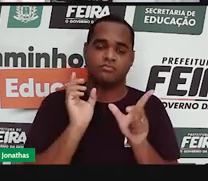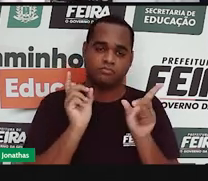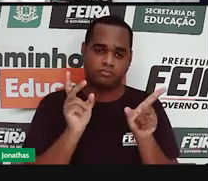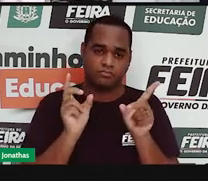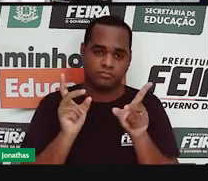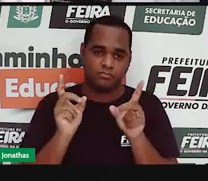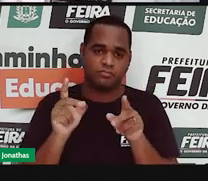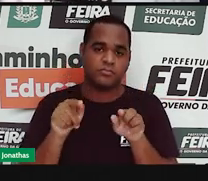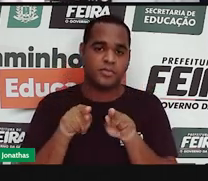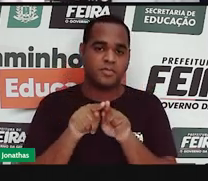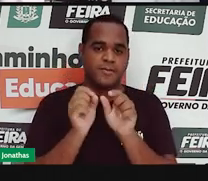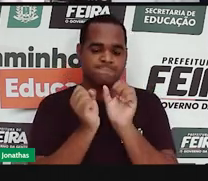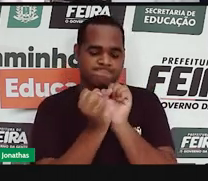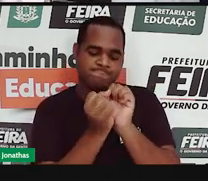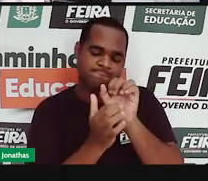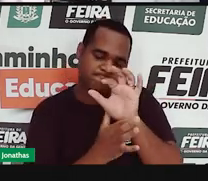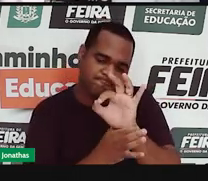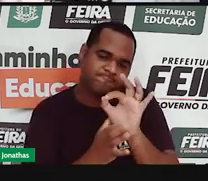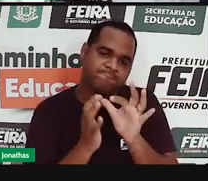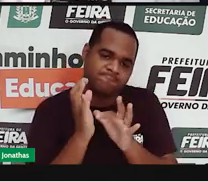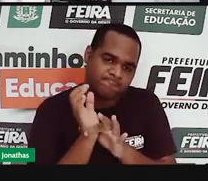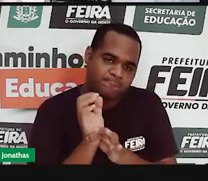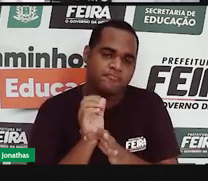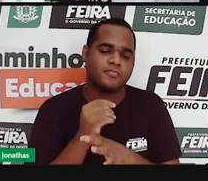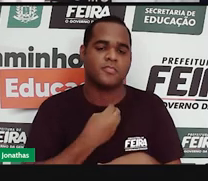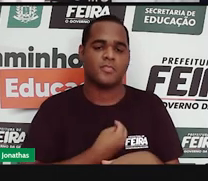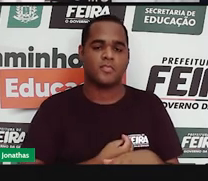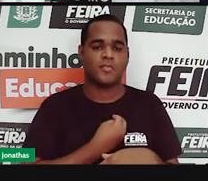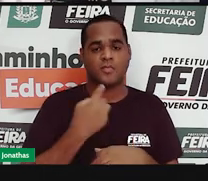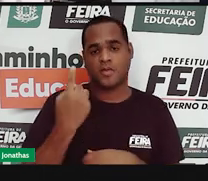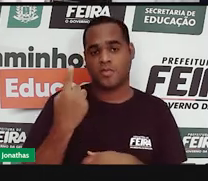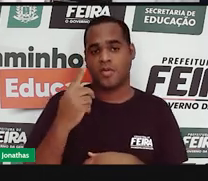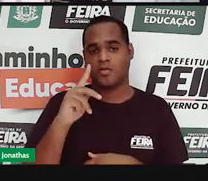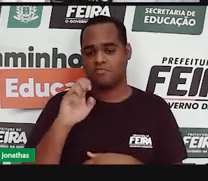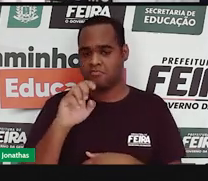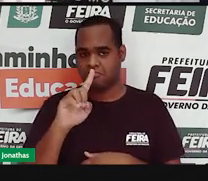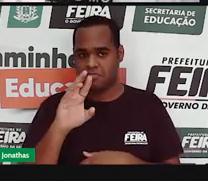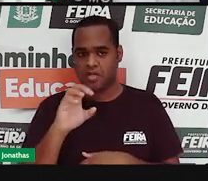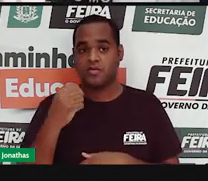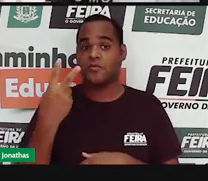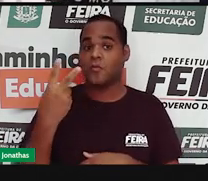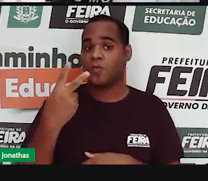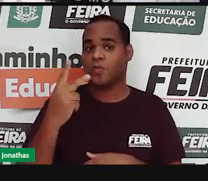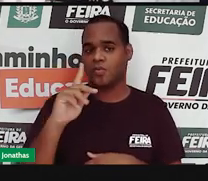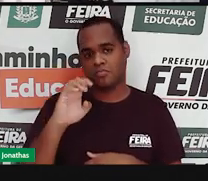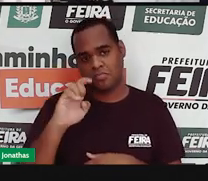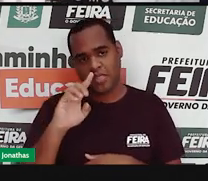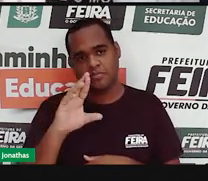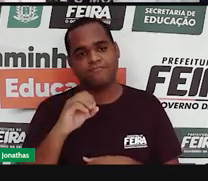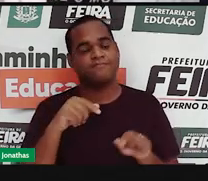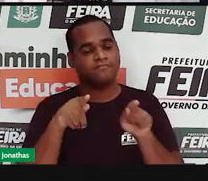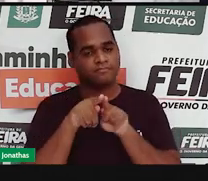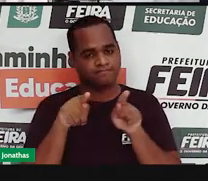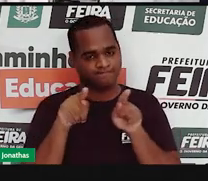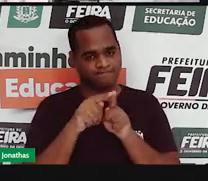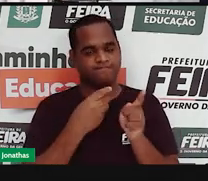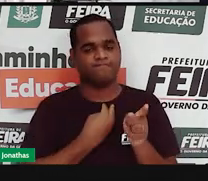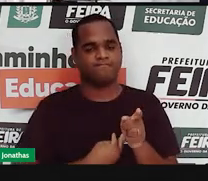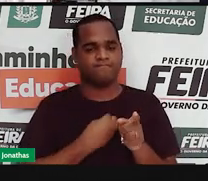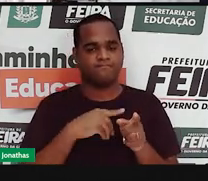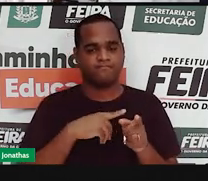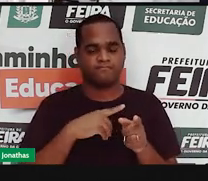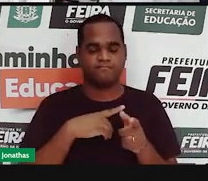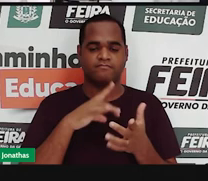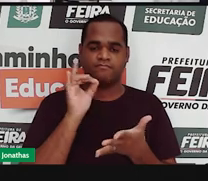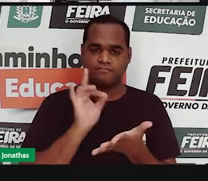escravidão é uma marca que tanto o Primeiro como o Segundo Império sempre teve presente. Inclusive, vai ser